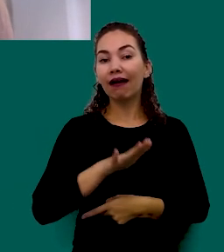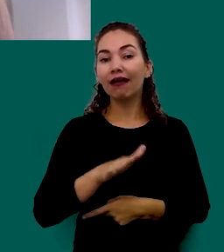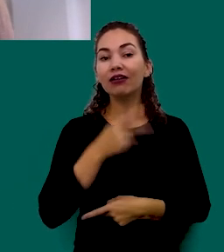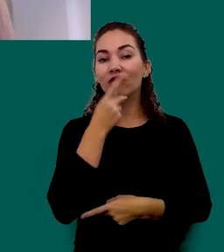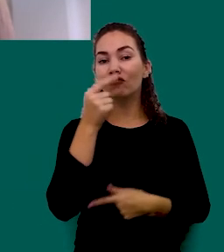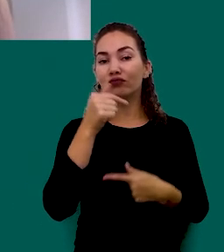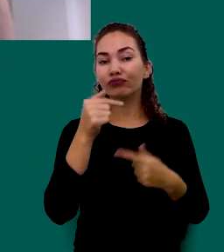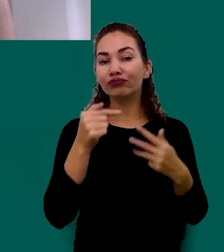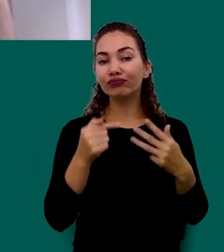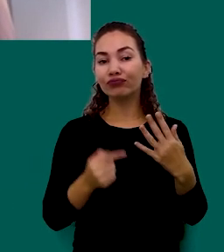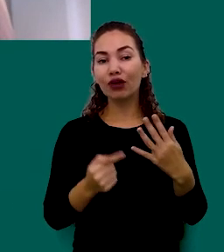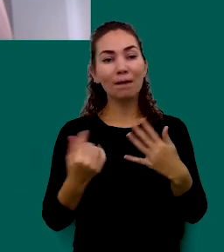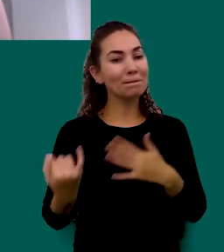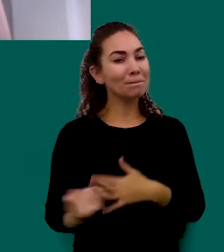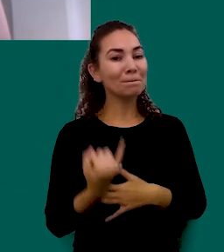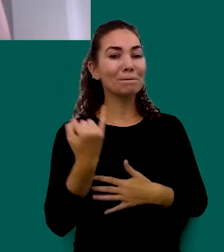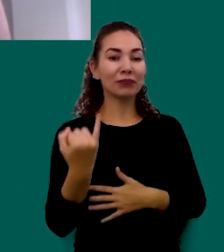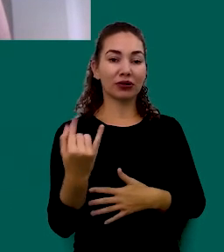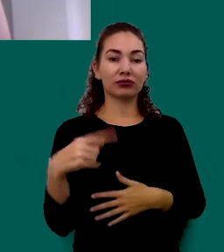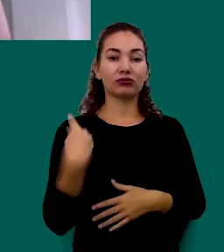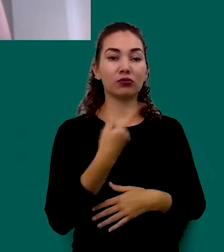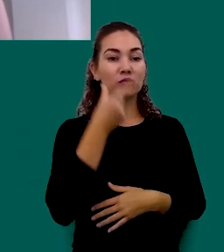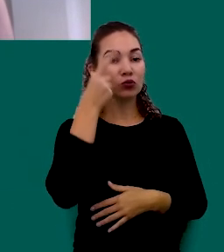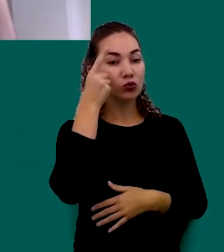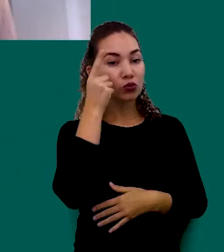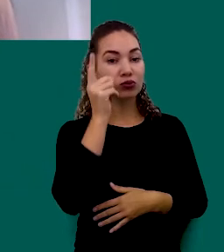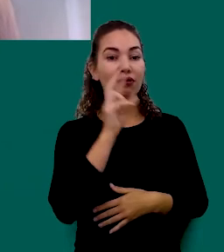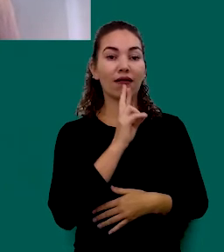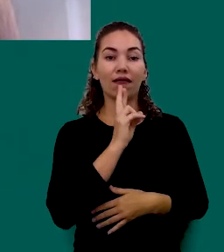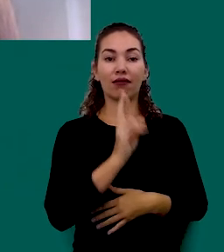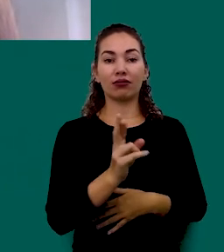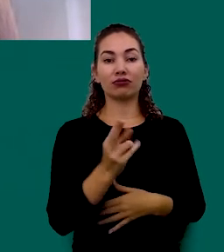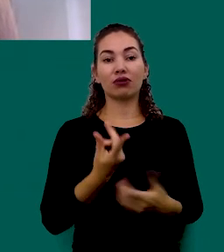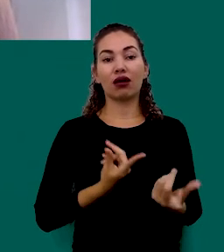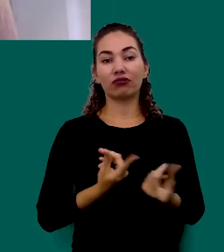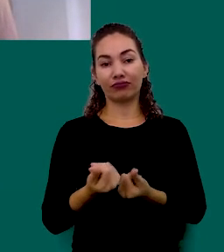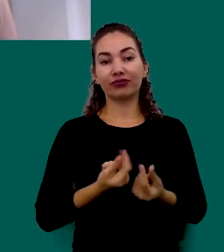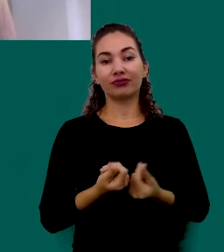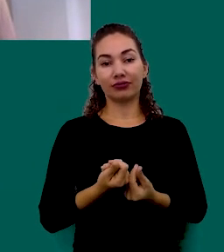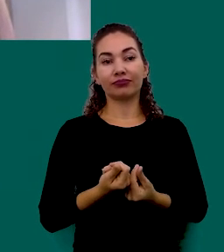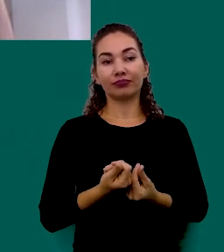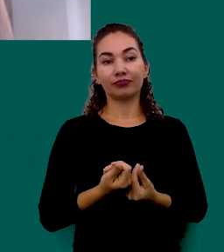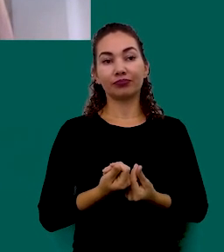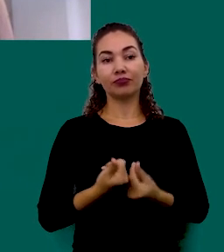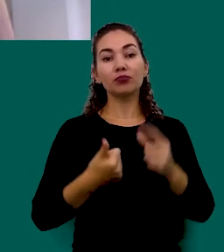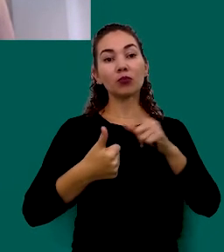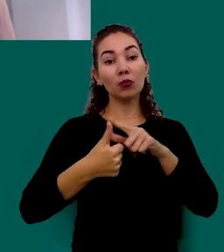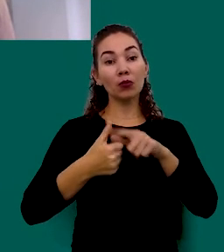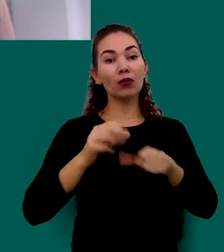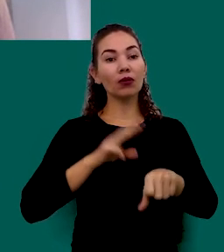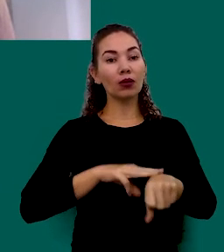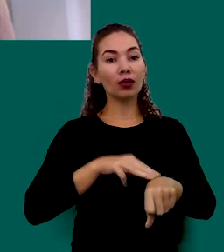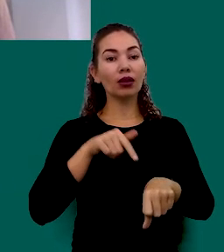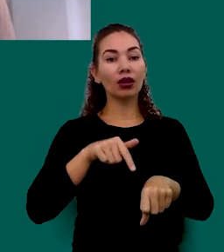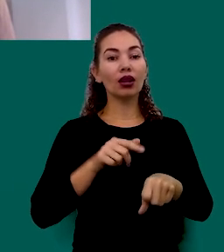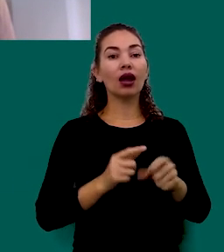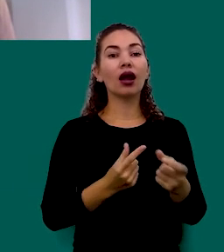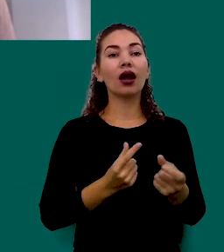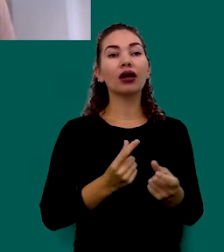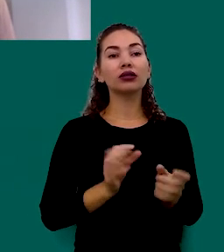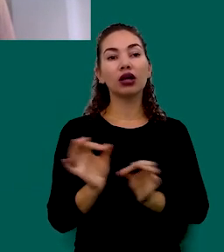Fundamentais Para que A gente Tenha Um Bom Resultado Financeiro Num Primeiro Momento Essa Organização